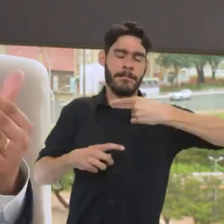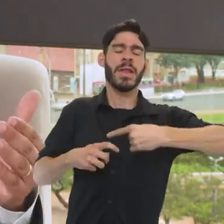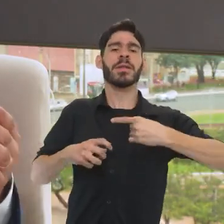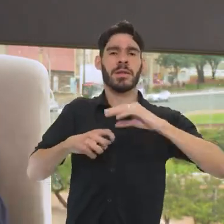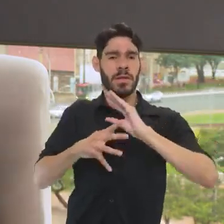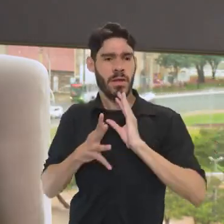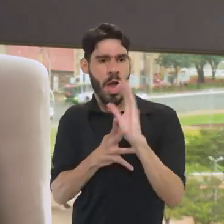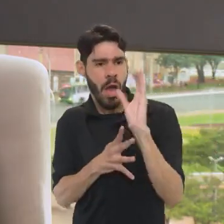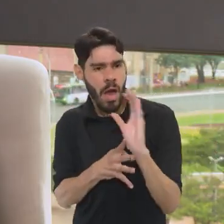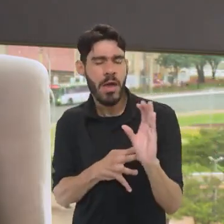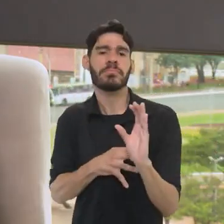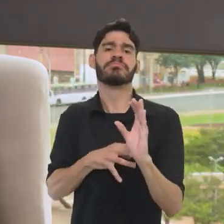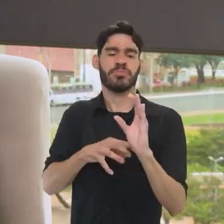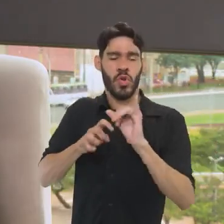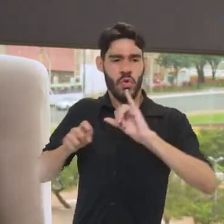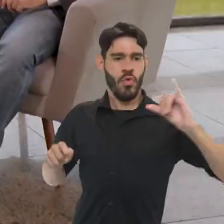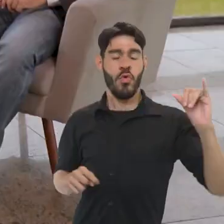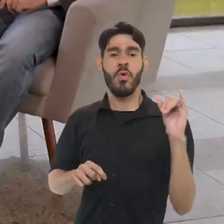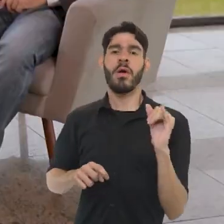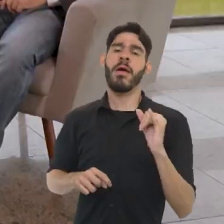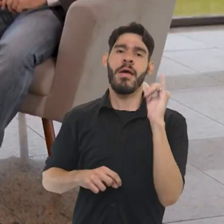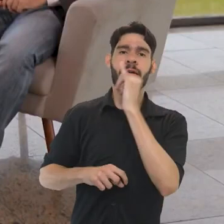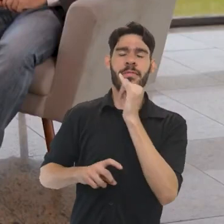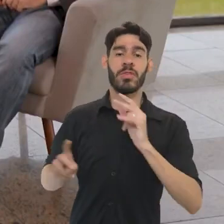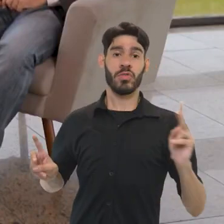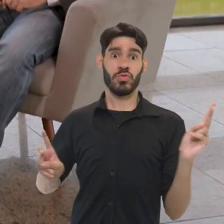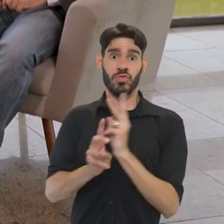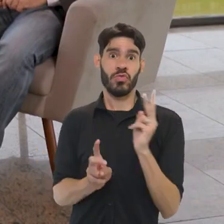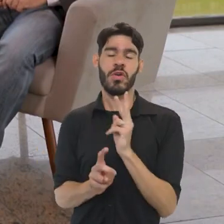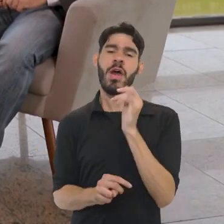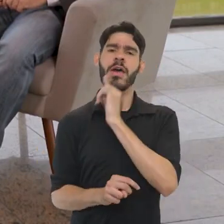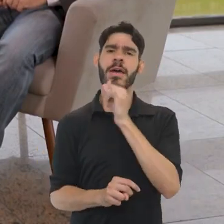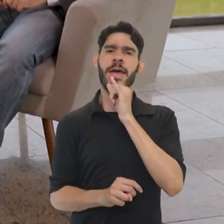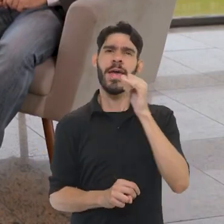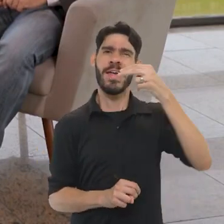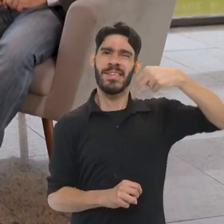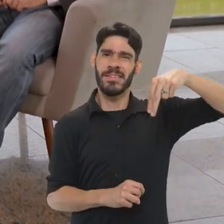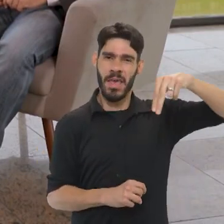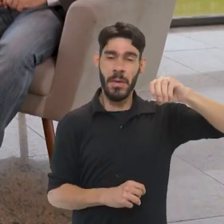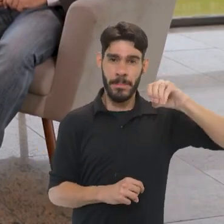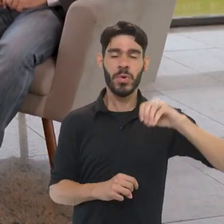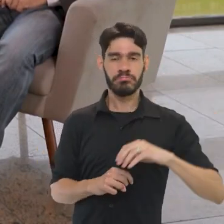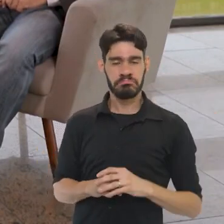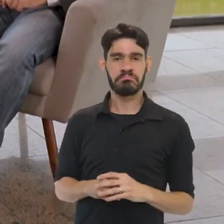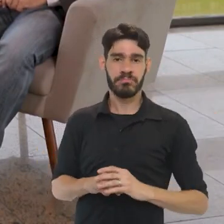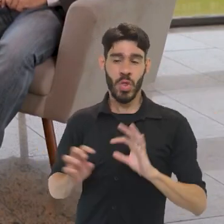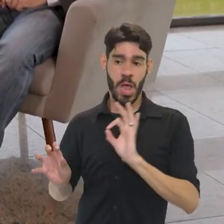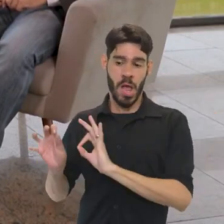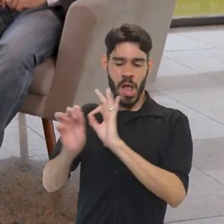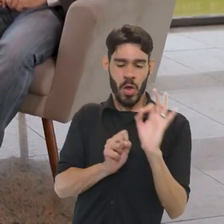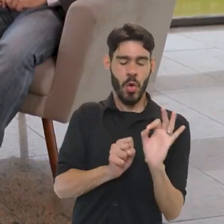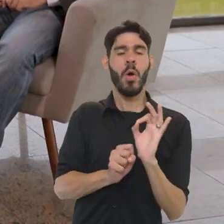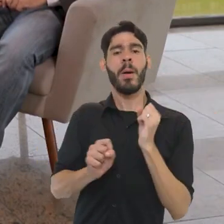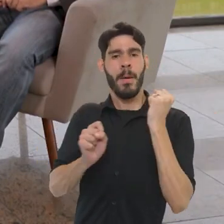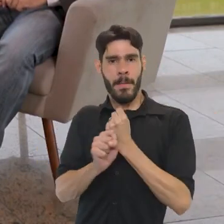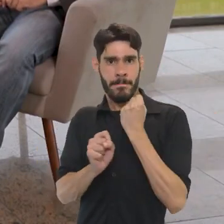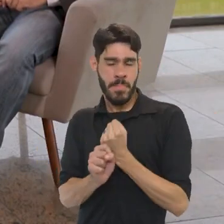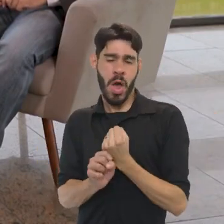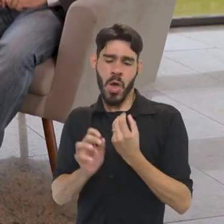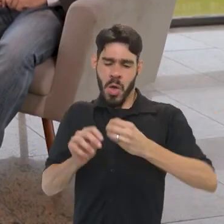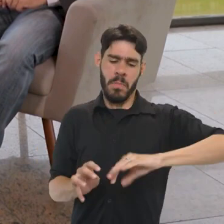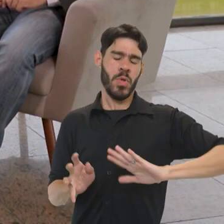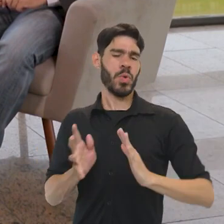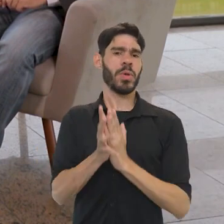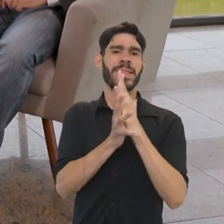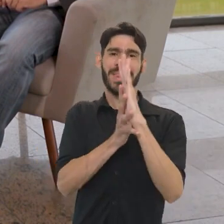dos investimentos nas redes de transmissão da energia eólica, no caso do Nordeste, principalmente, para a gente acompanhar essas instalações